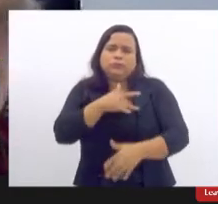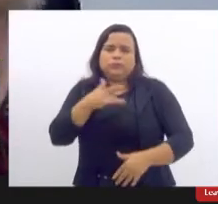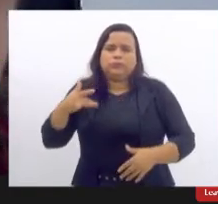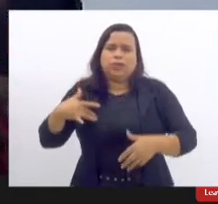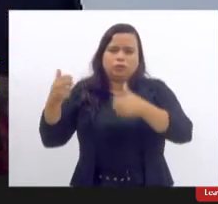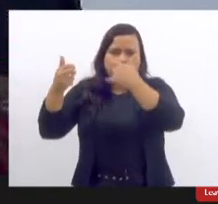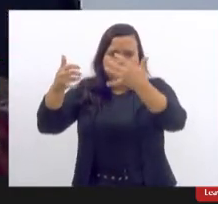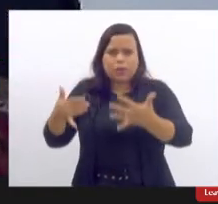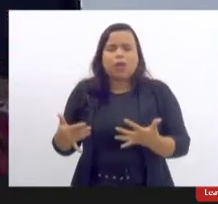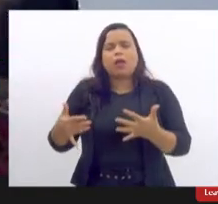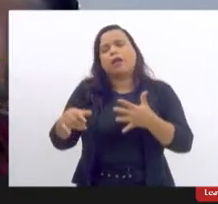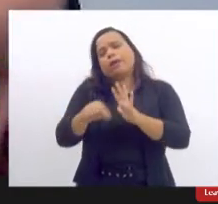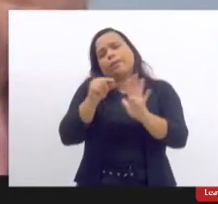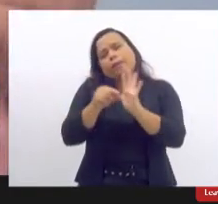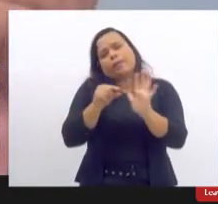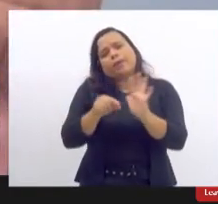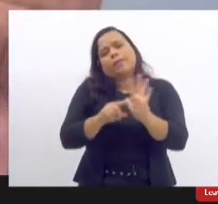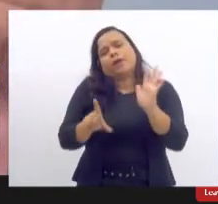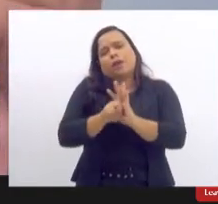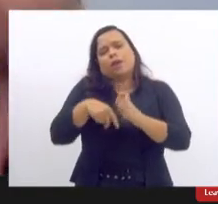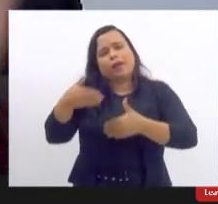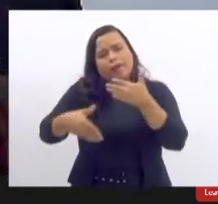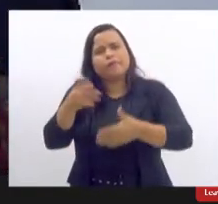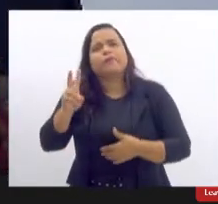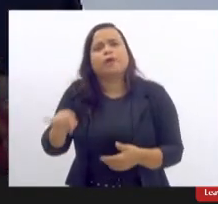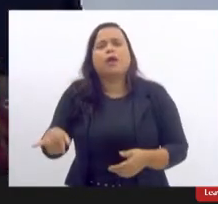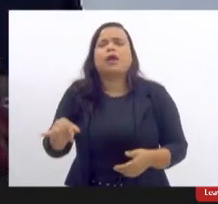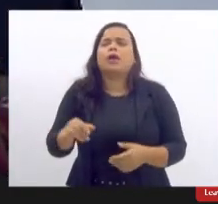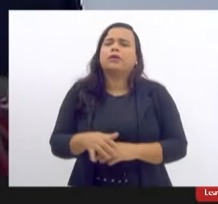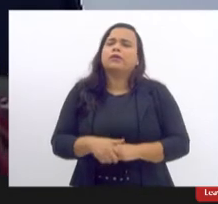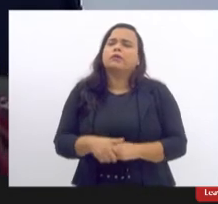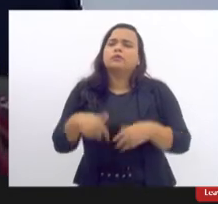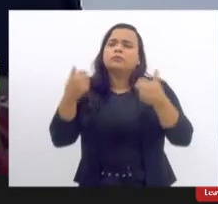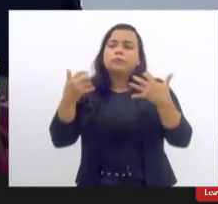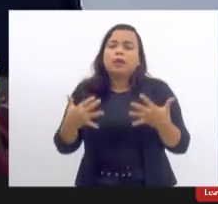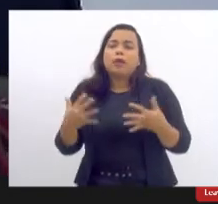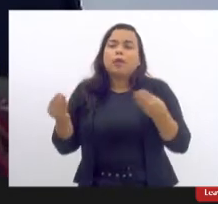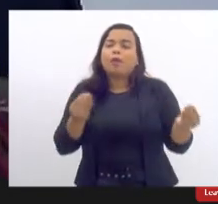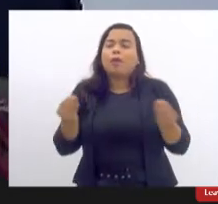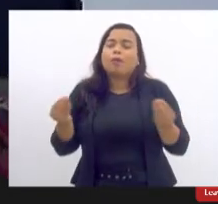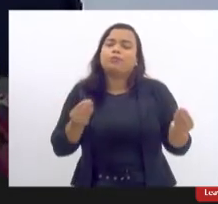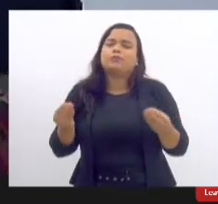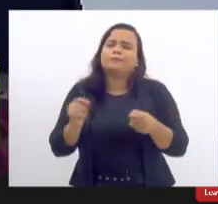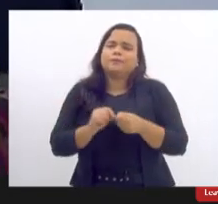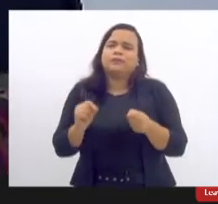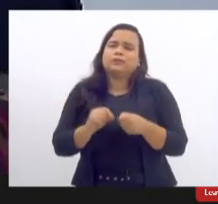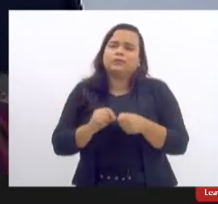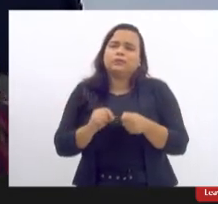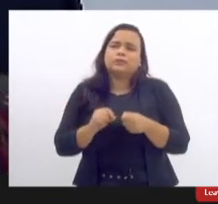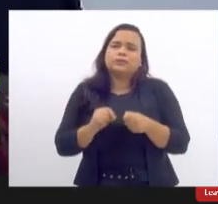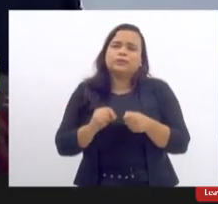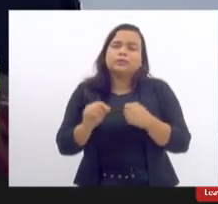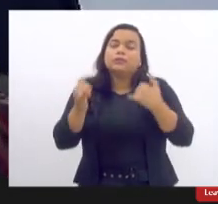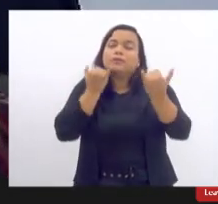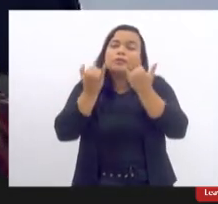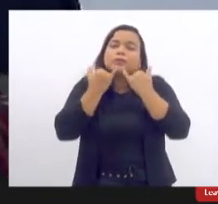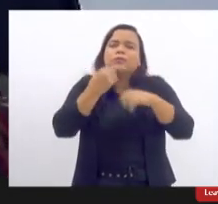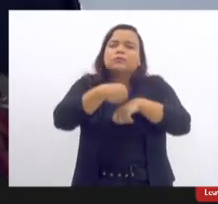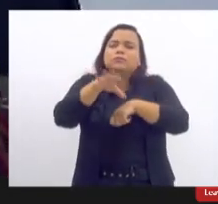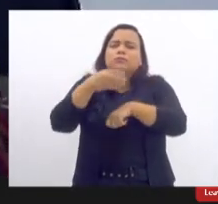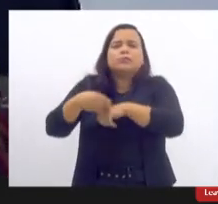exatamente nos termos da lei a lei já avança bastante como deverá ser feita esta informação